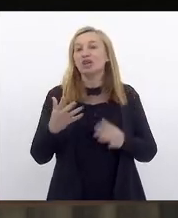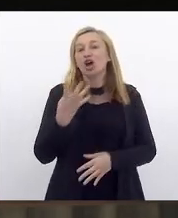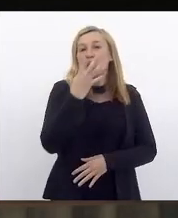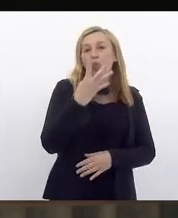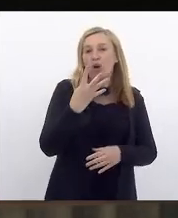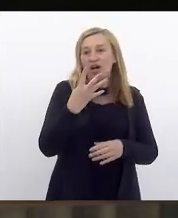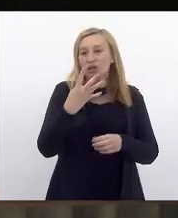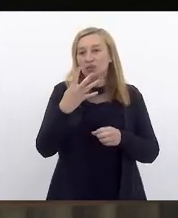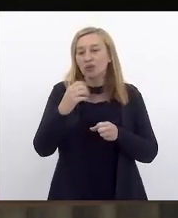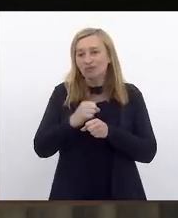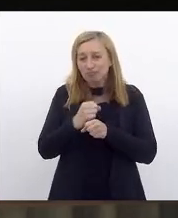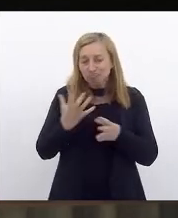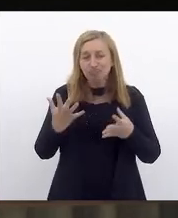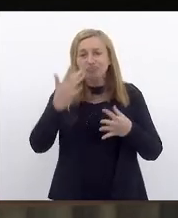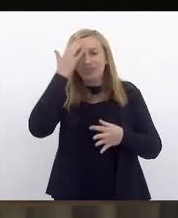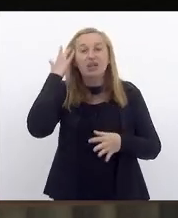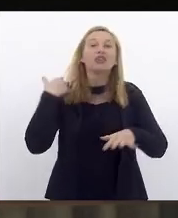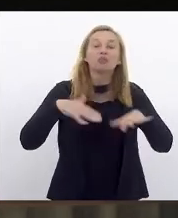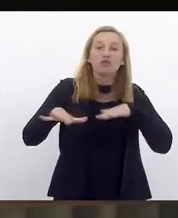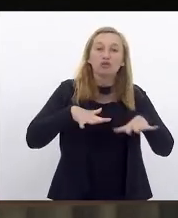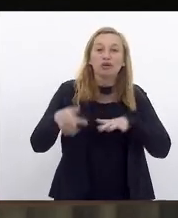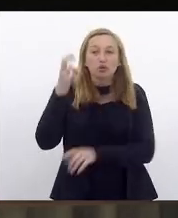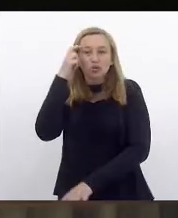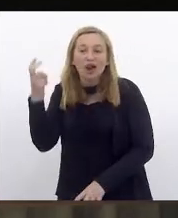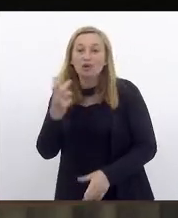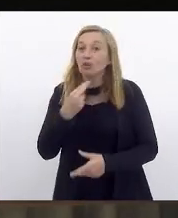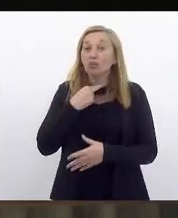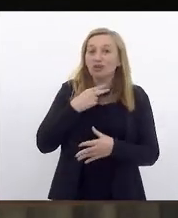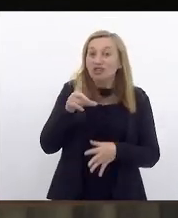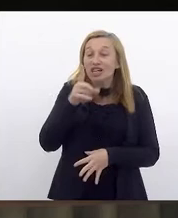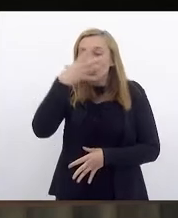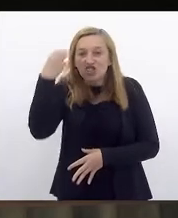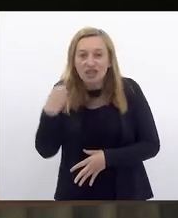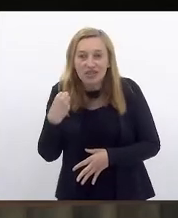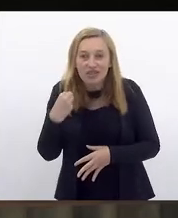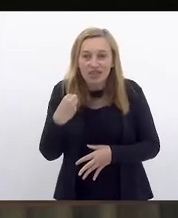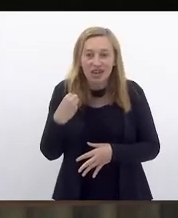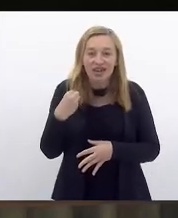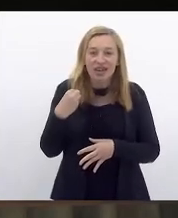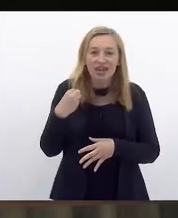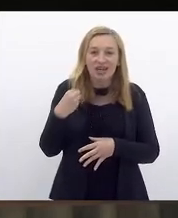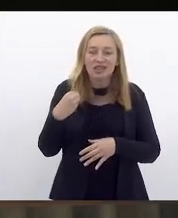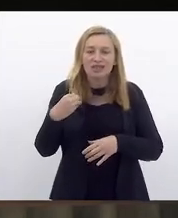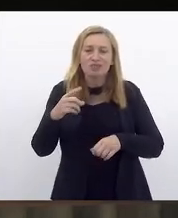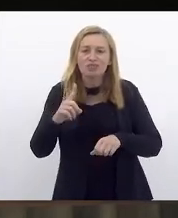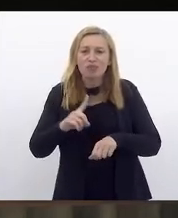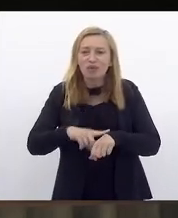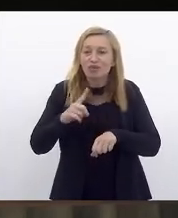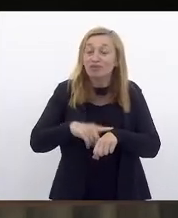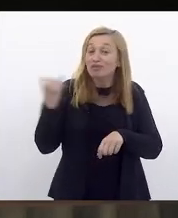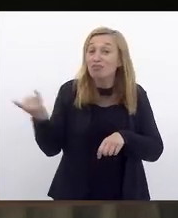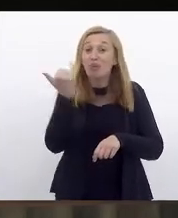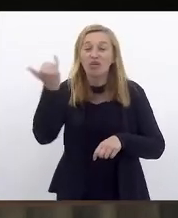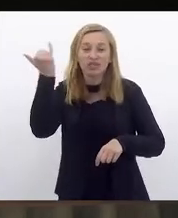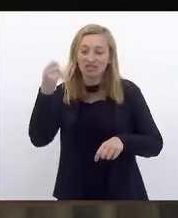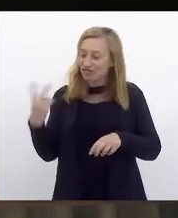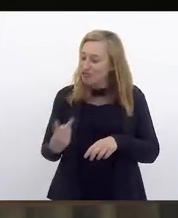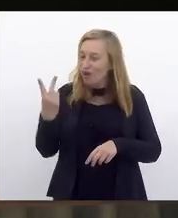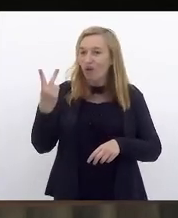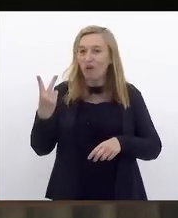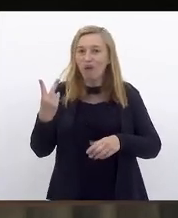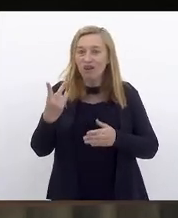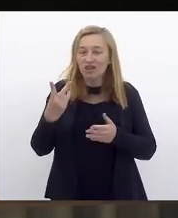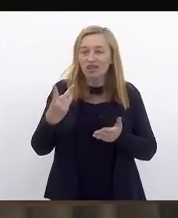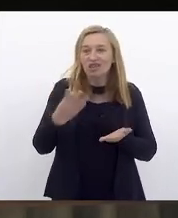cultural e a gente não podia deixar passar esse instrumento de valorização a partir